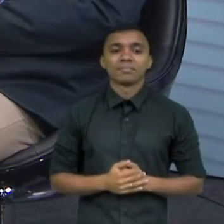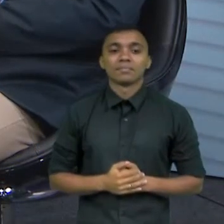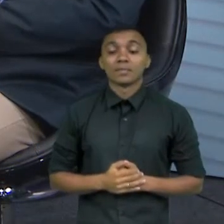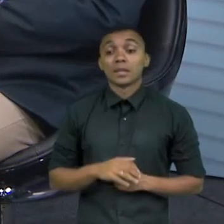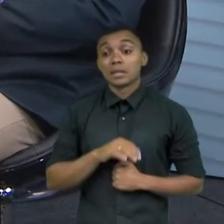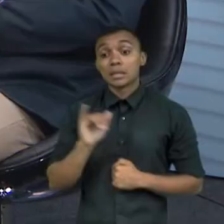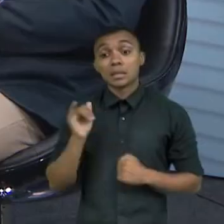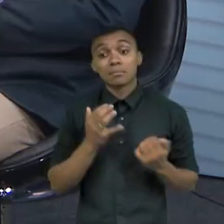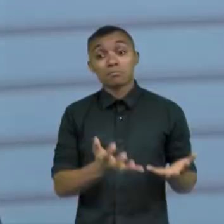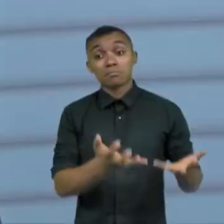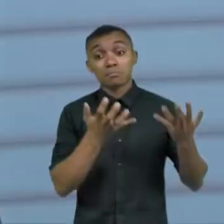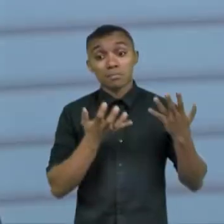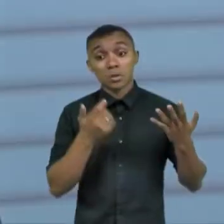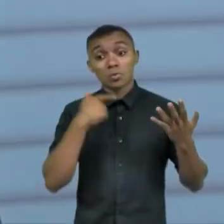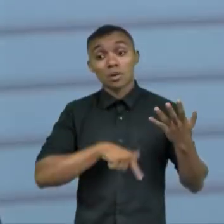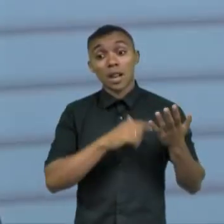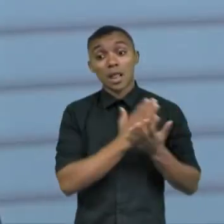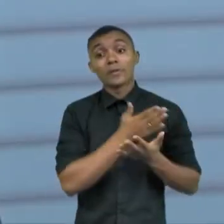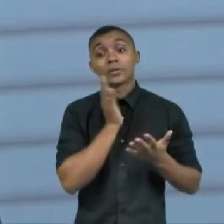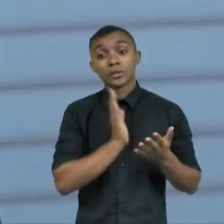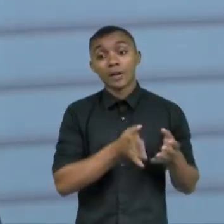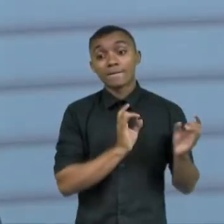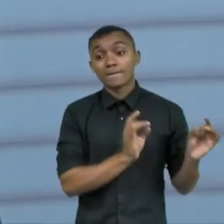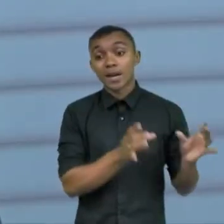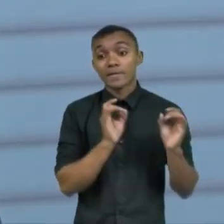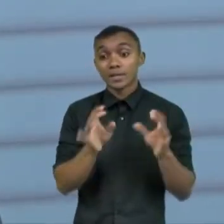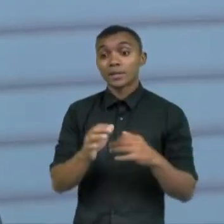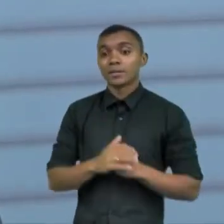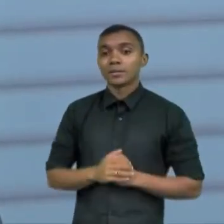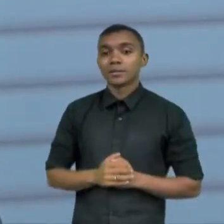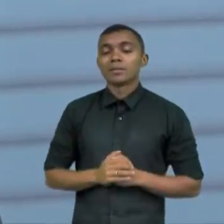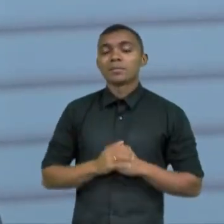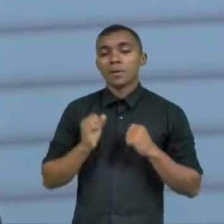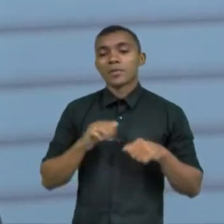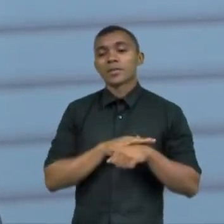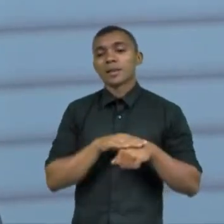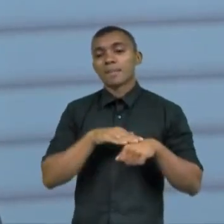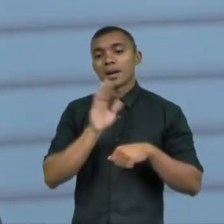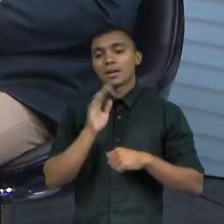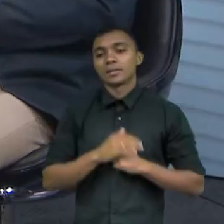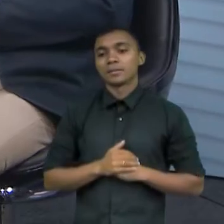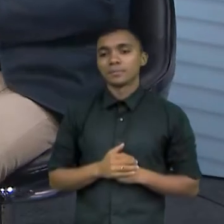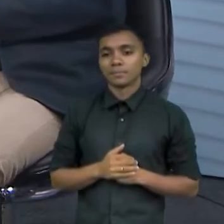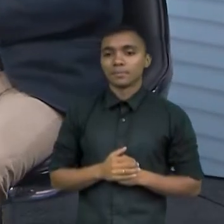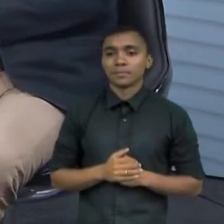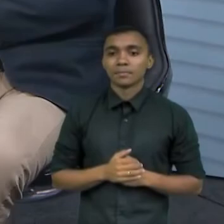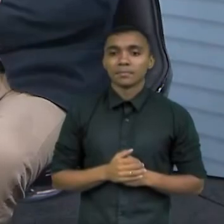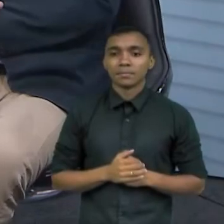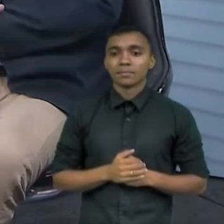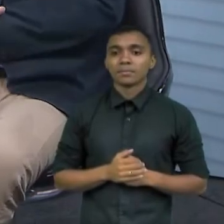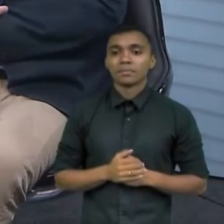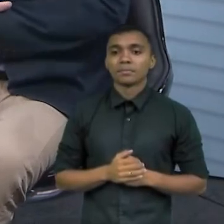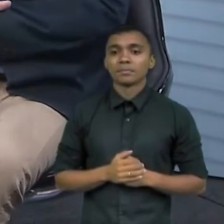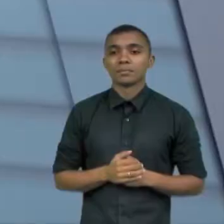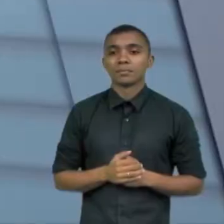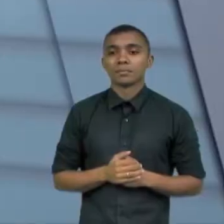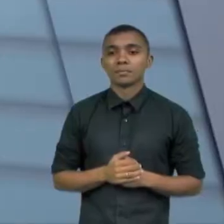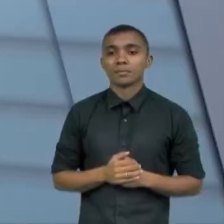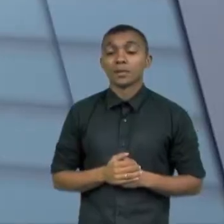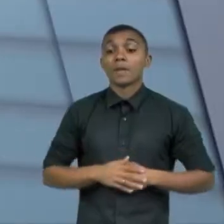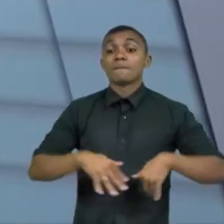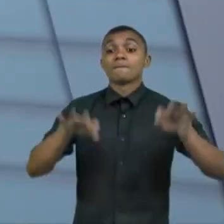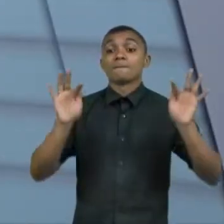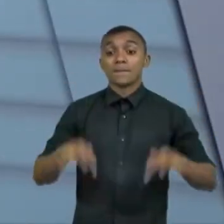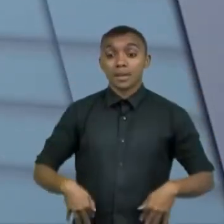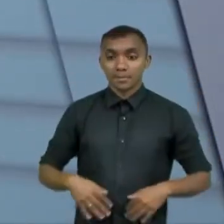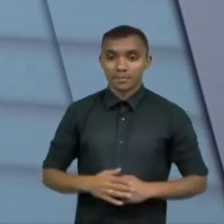quiser o livro está disponível muito obrigado e a gente pode conversar mais sobre isso muito bom tê-la hoje aqui no programa o programa fica